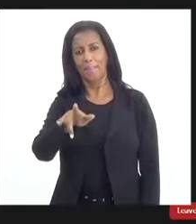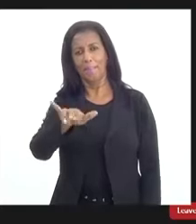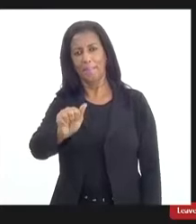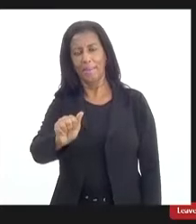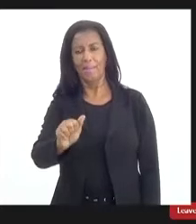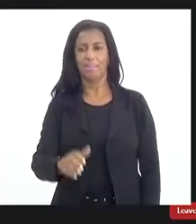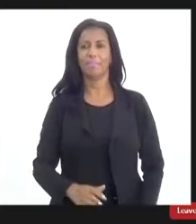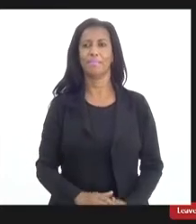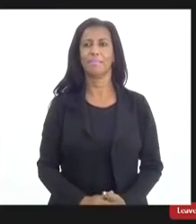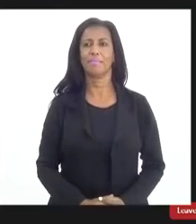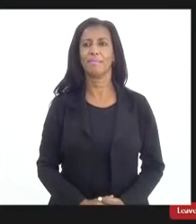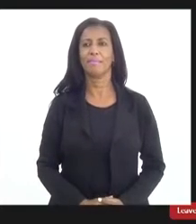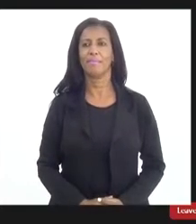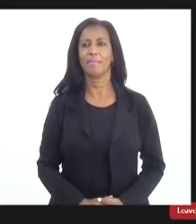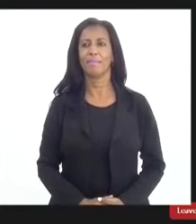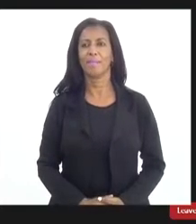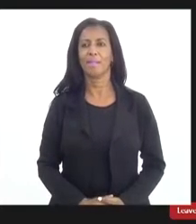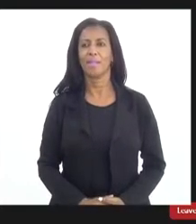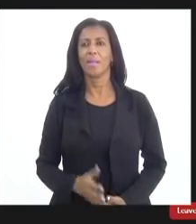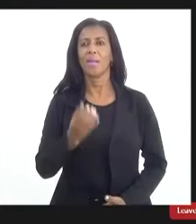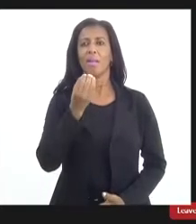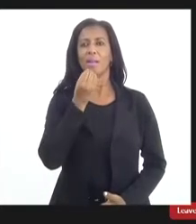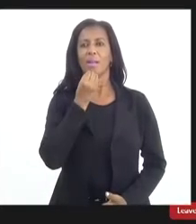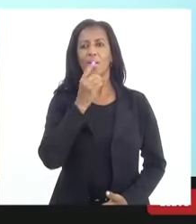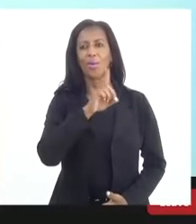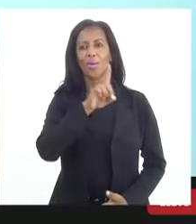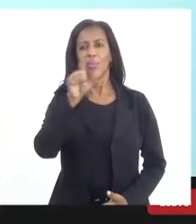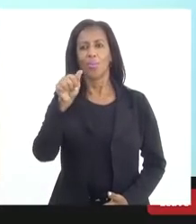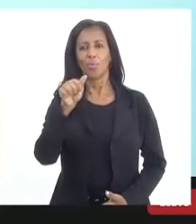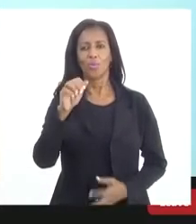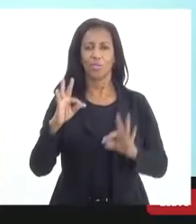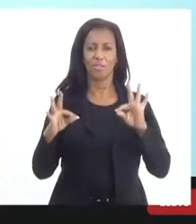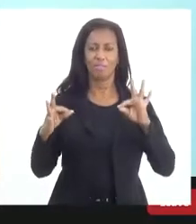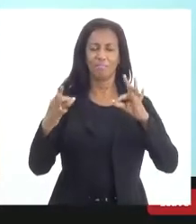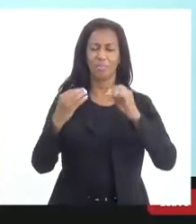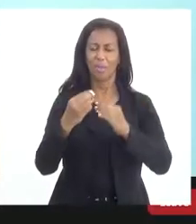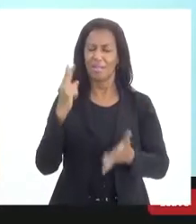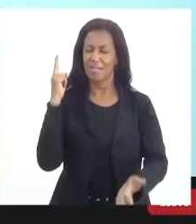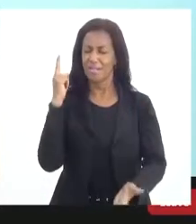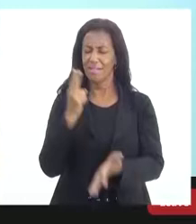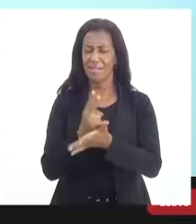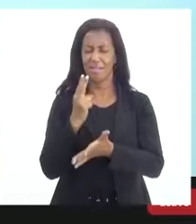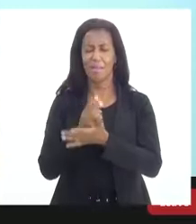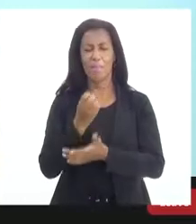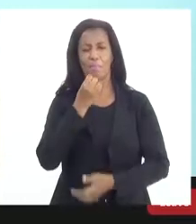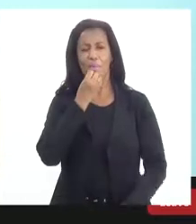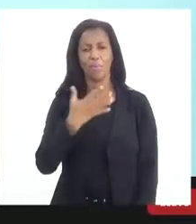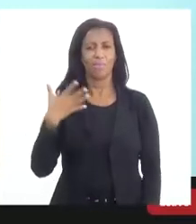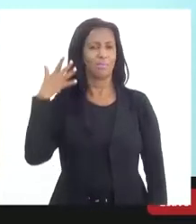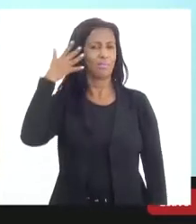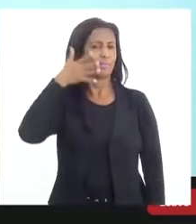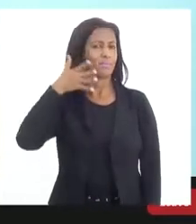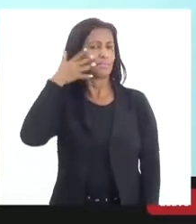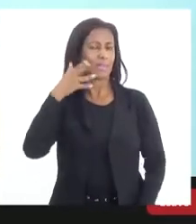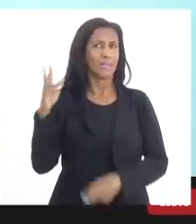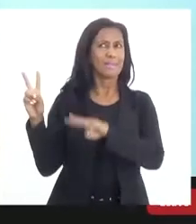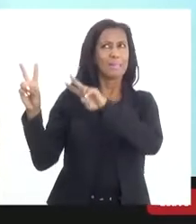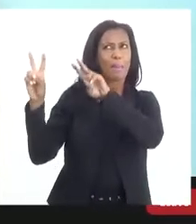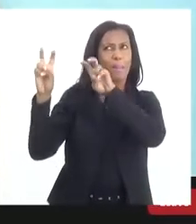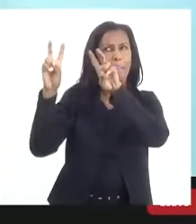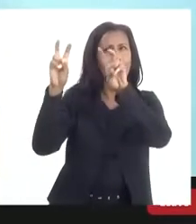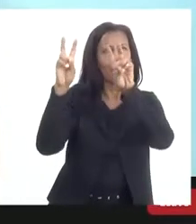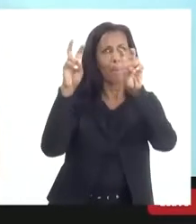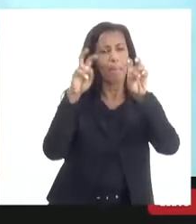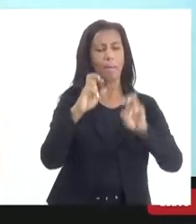Bom dia a todos. É sempre muito bom estar nesse fórum da LERJ, devido aos temas tão importantes